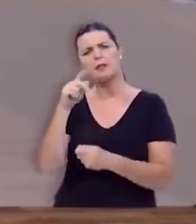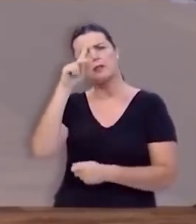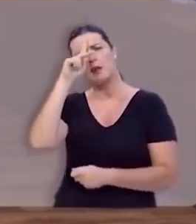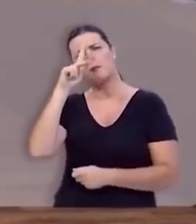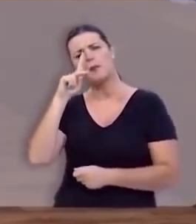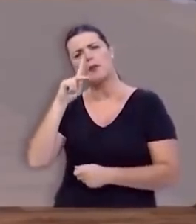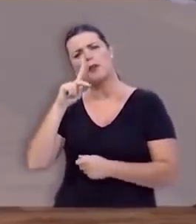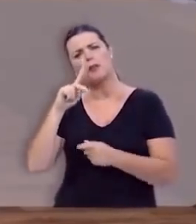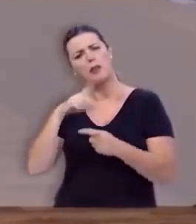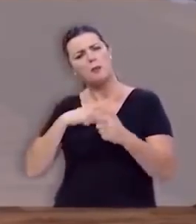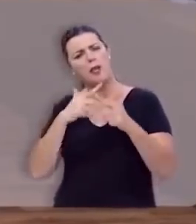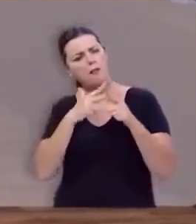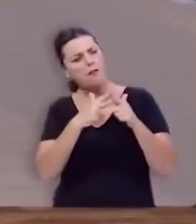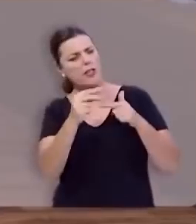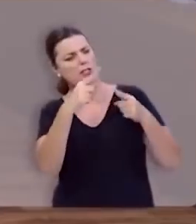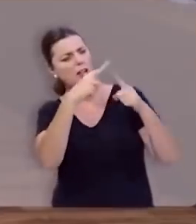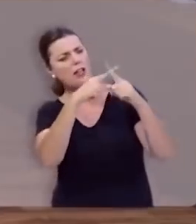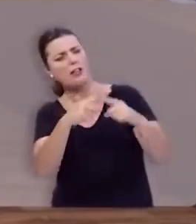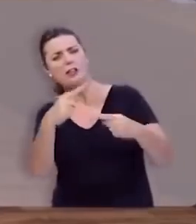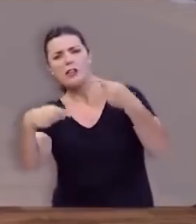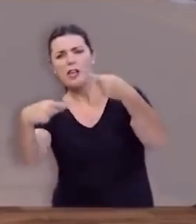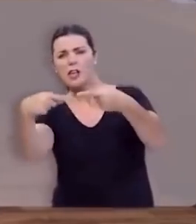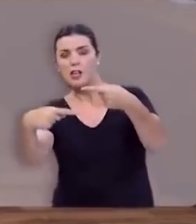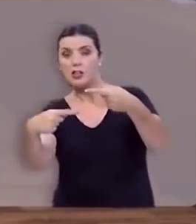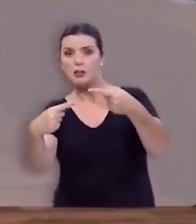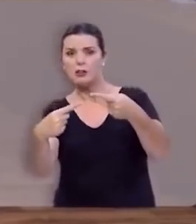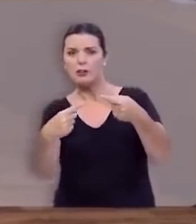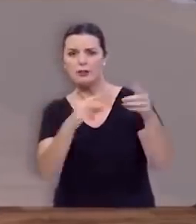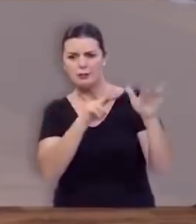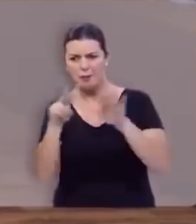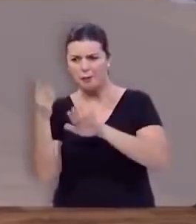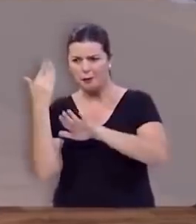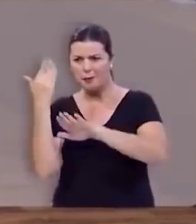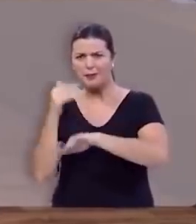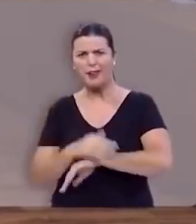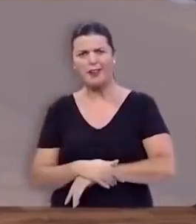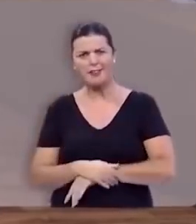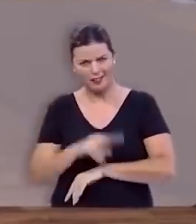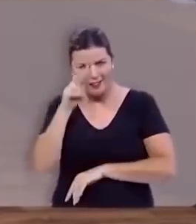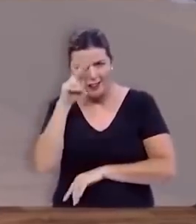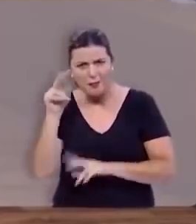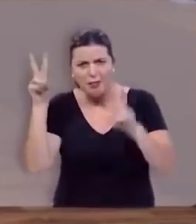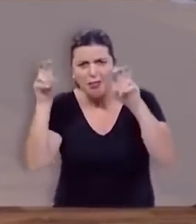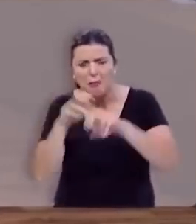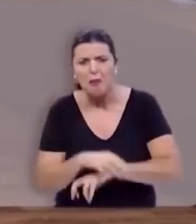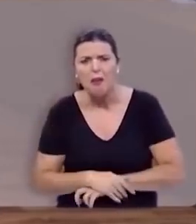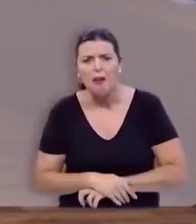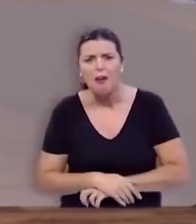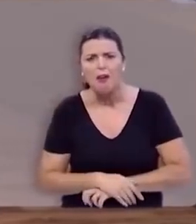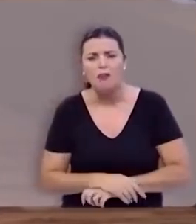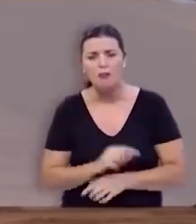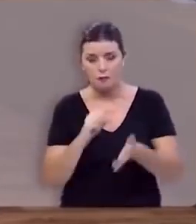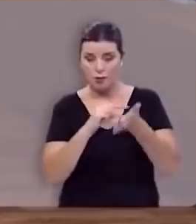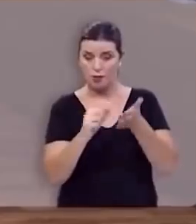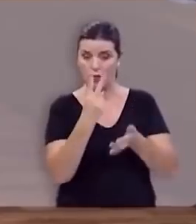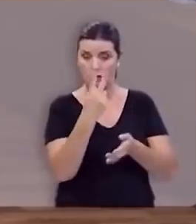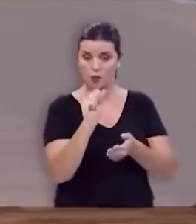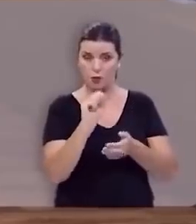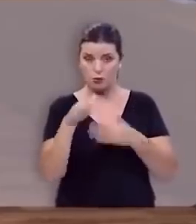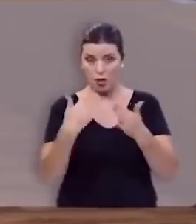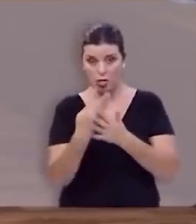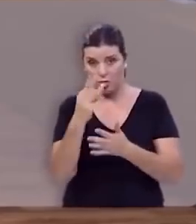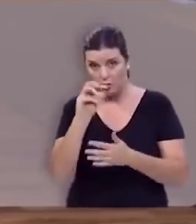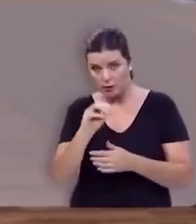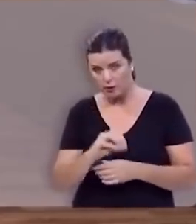seus críticos. Este foi o tema da nossa mensagem de sábado passado. Nos versos 28 a